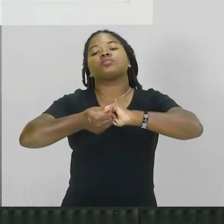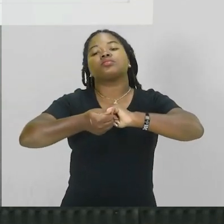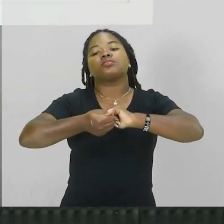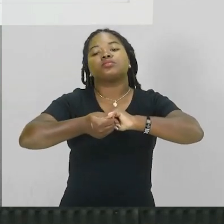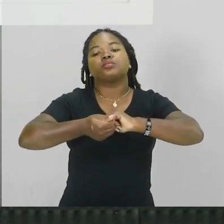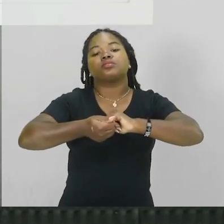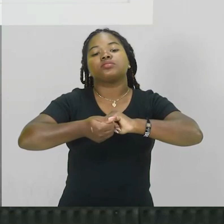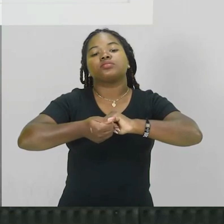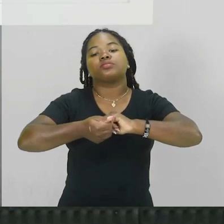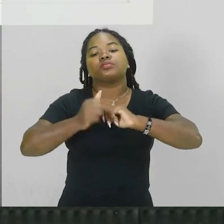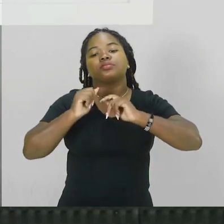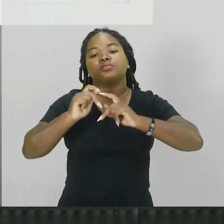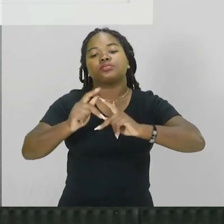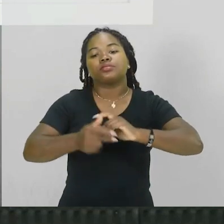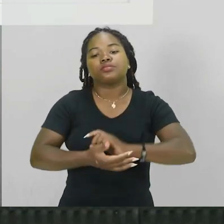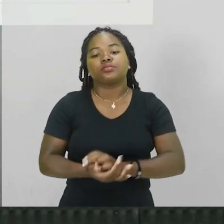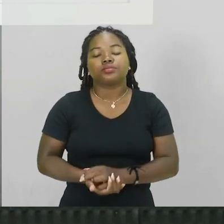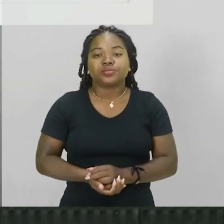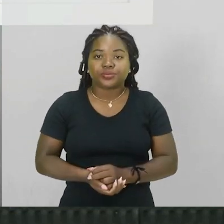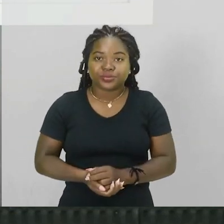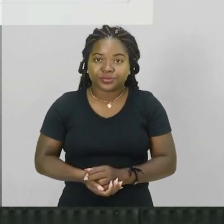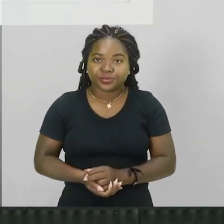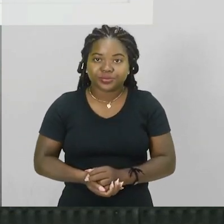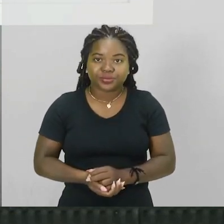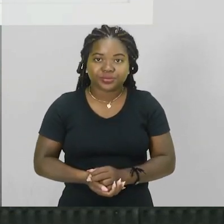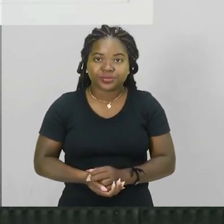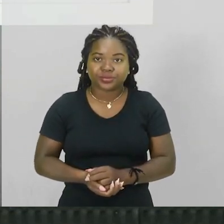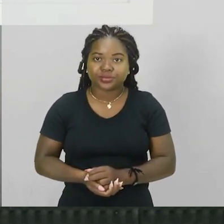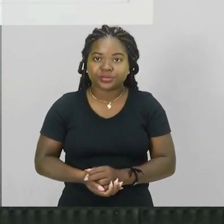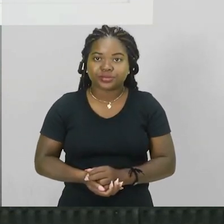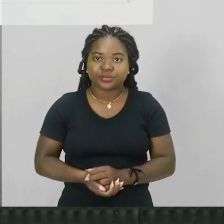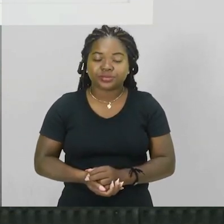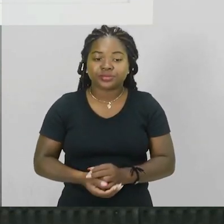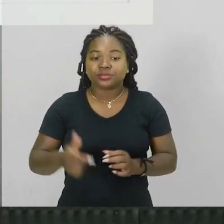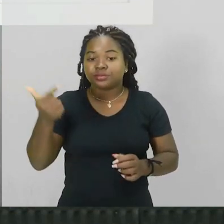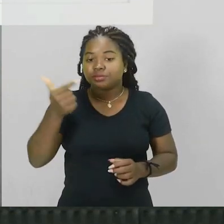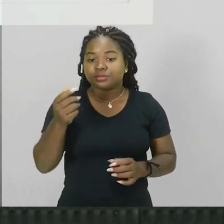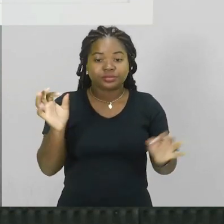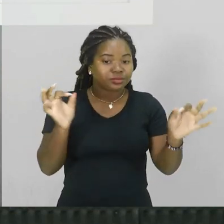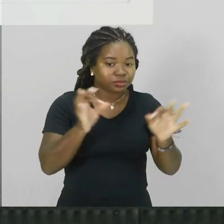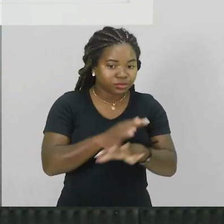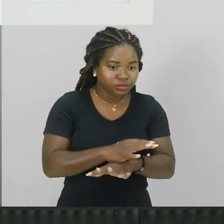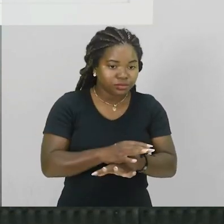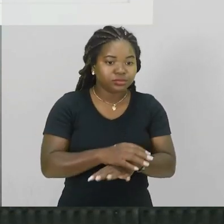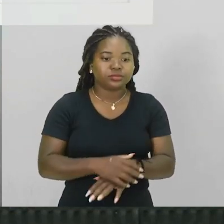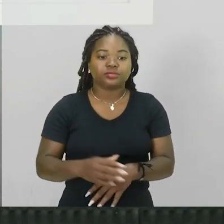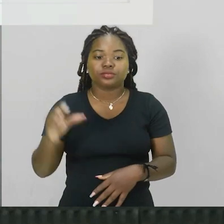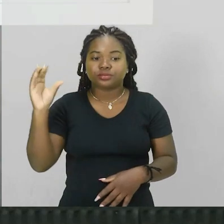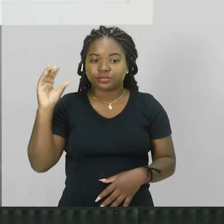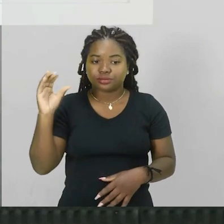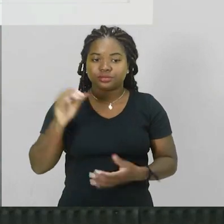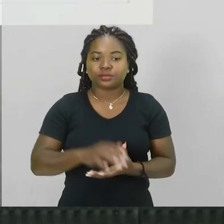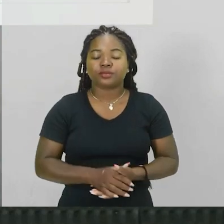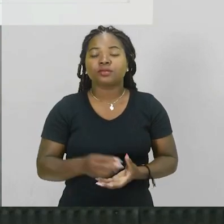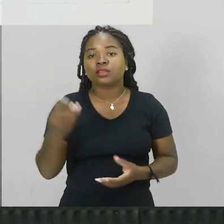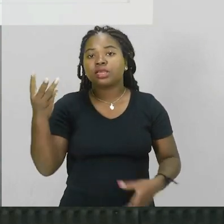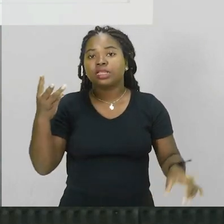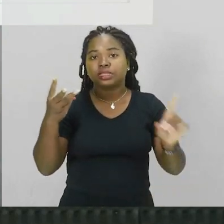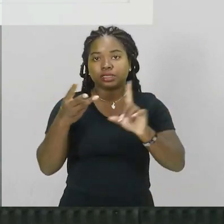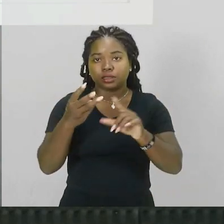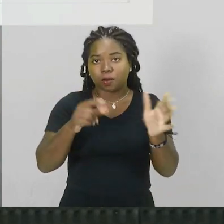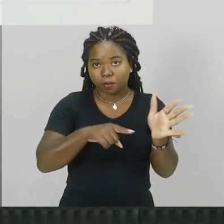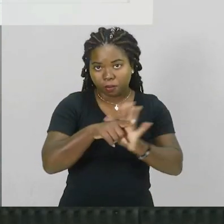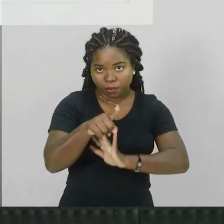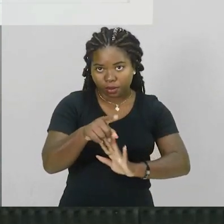possível deficiência que possa ter nos olhos certo? então questão 2 letra C né? questão